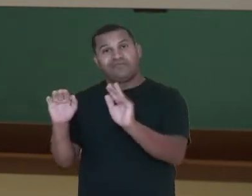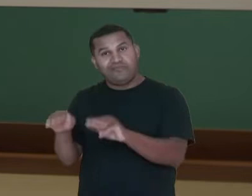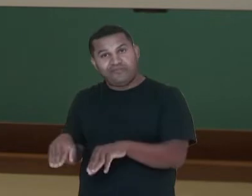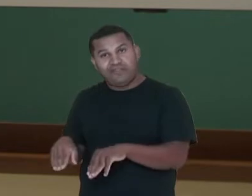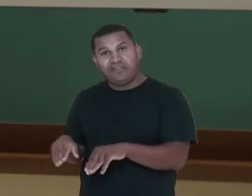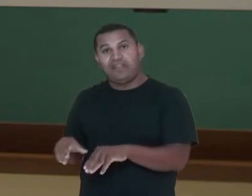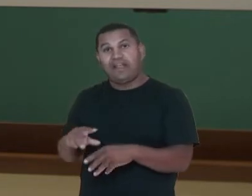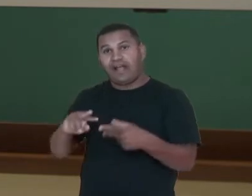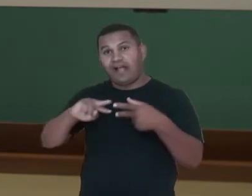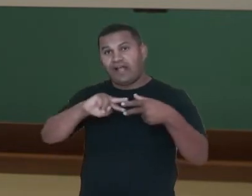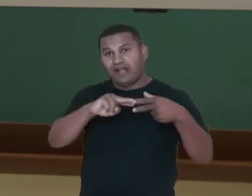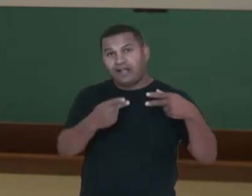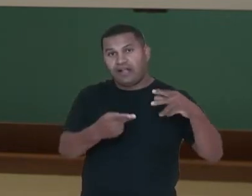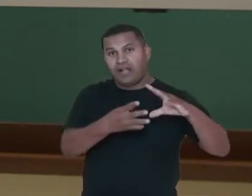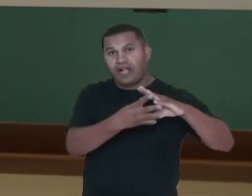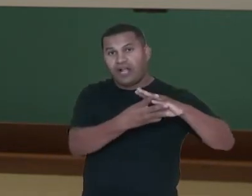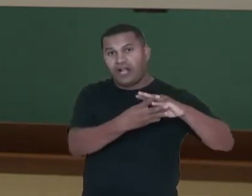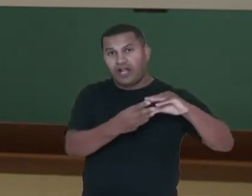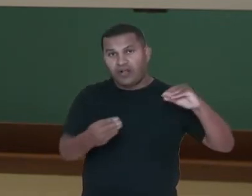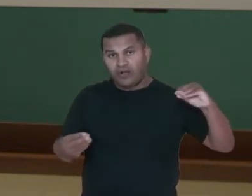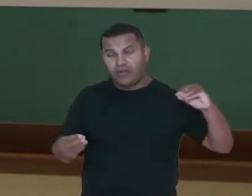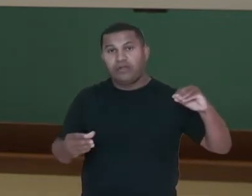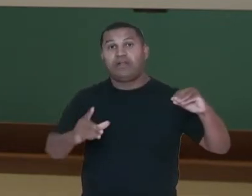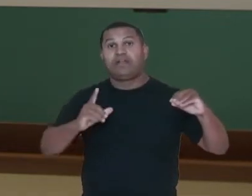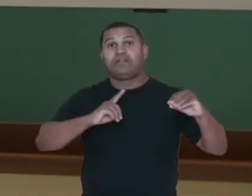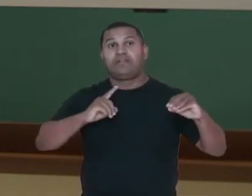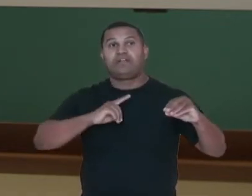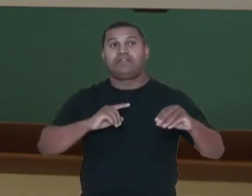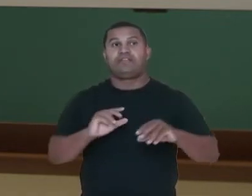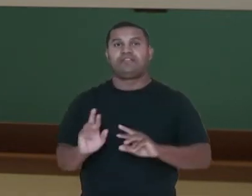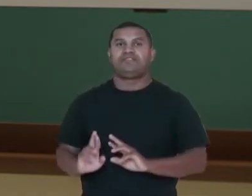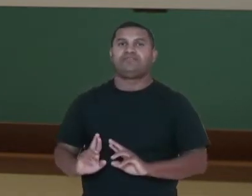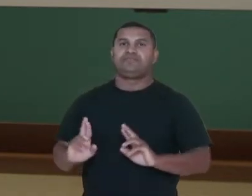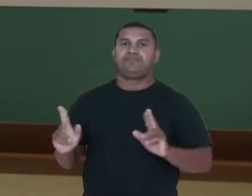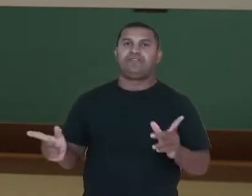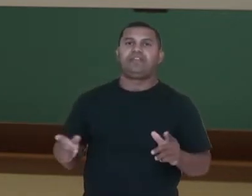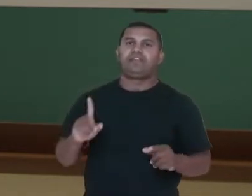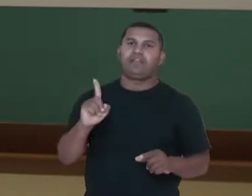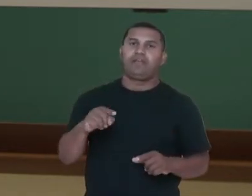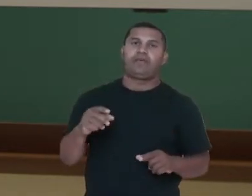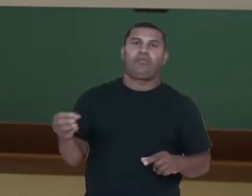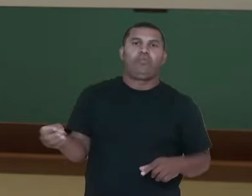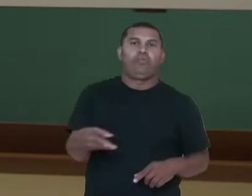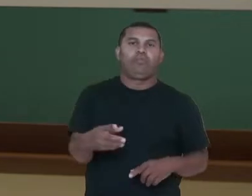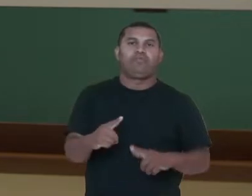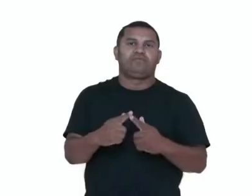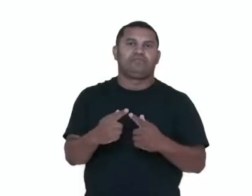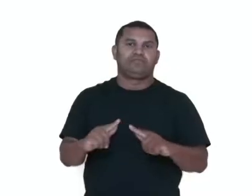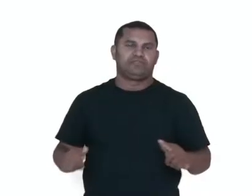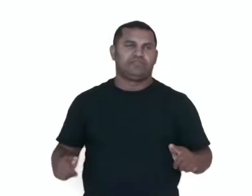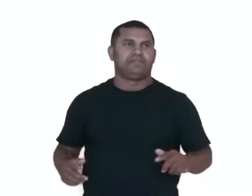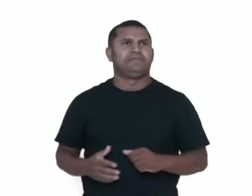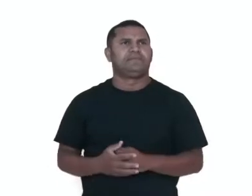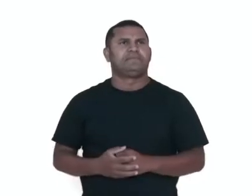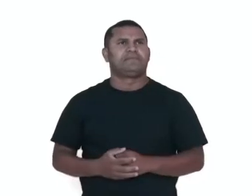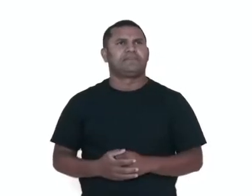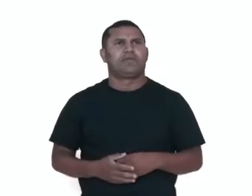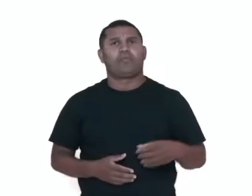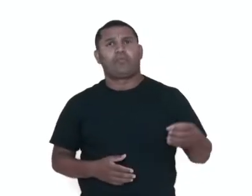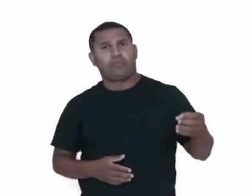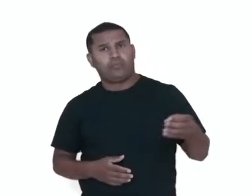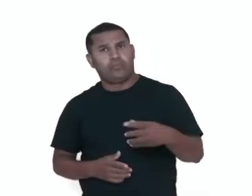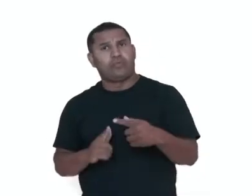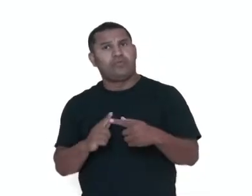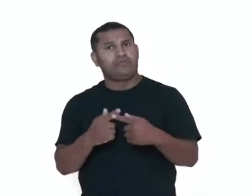cópia vai ser diferente, né? E esses são os genes. Então, são esses genes ou a mutação